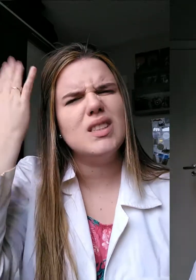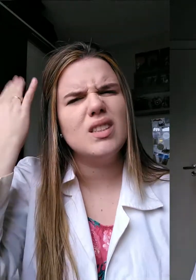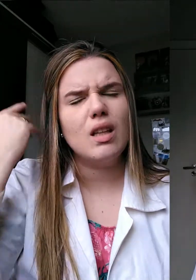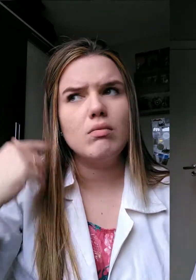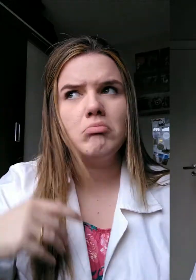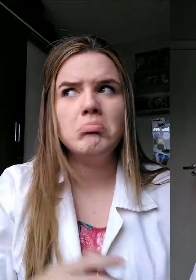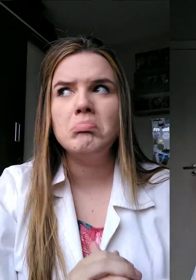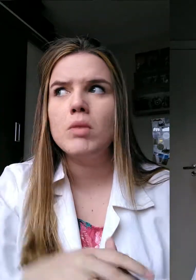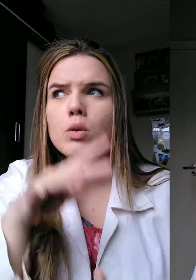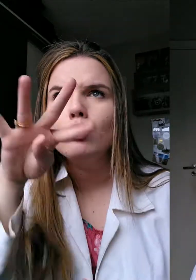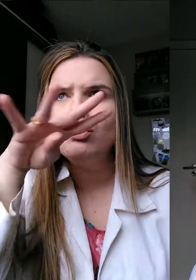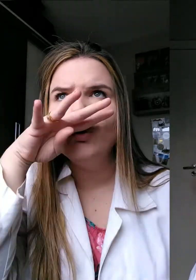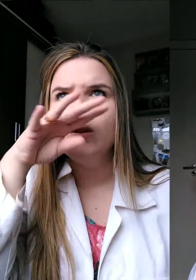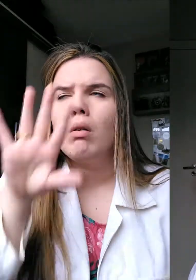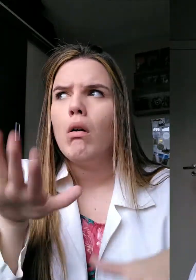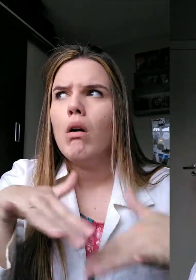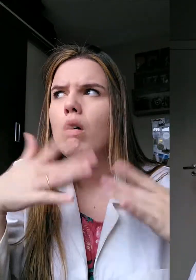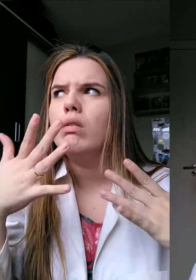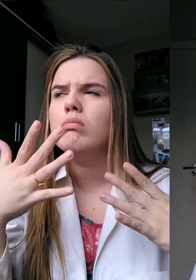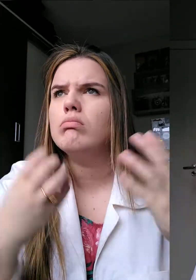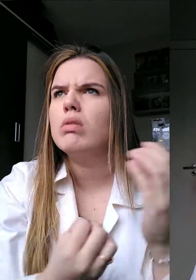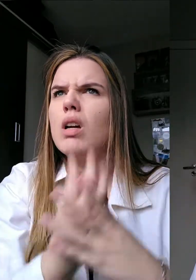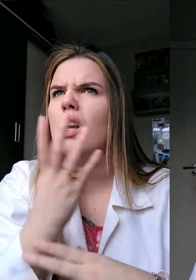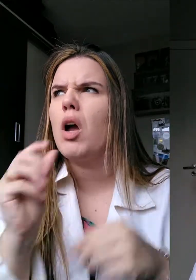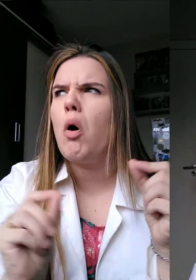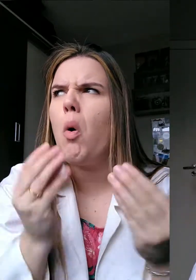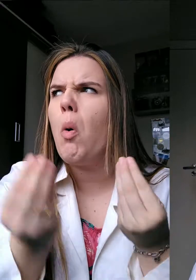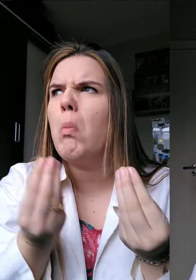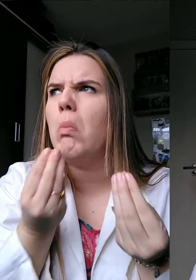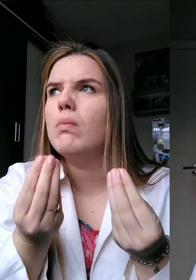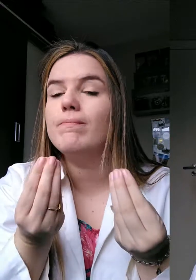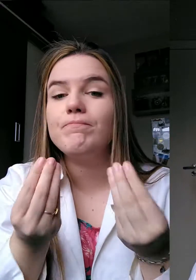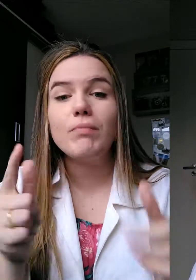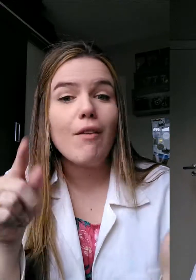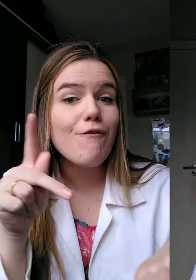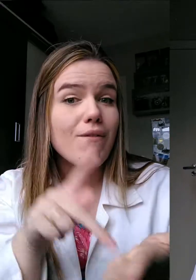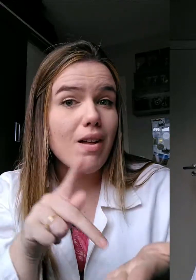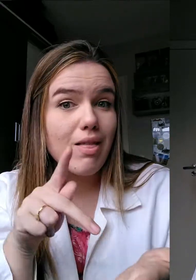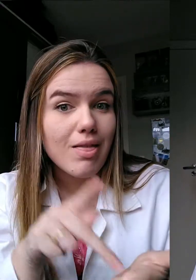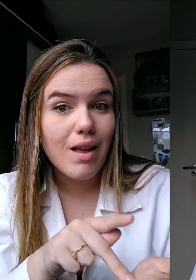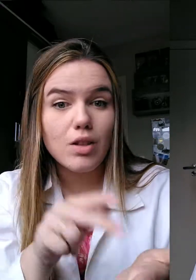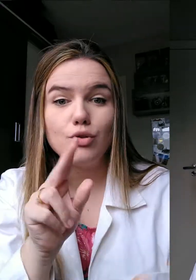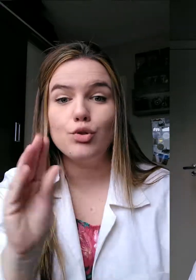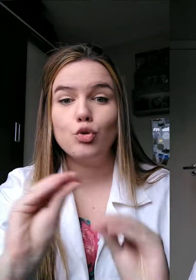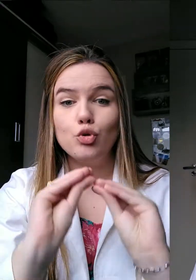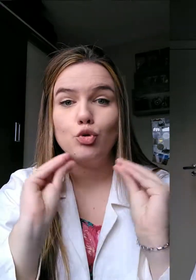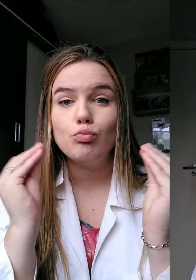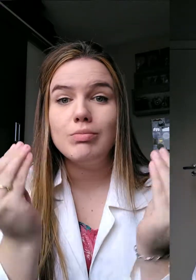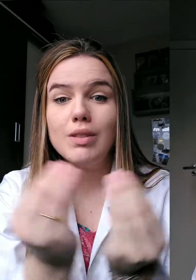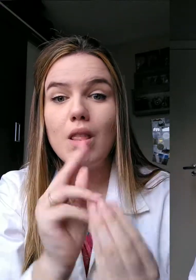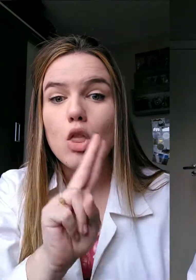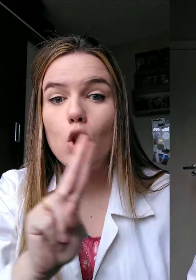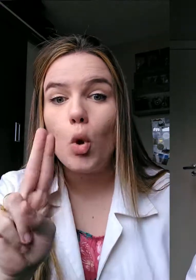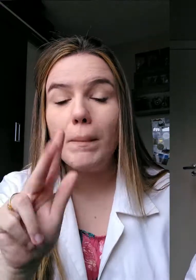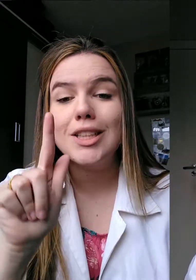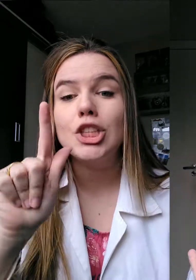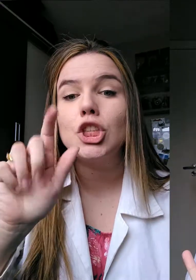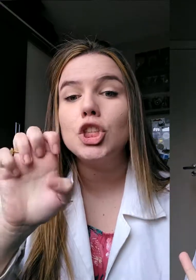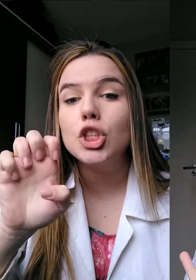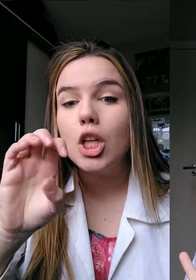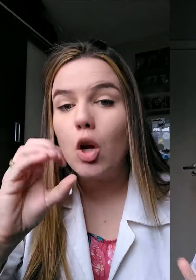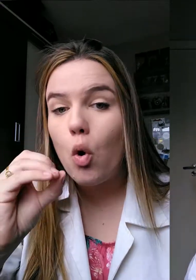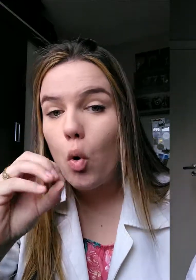tempo. E de onde que ele vem? Então, quem produz esse cheiro, na verdade, é uma substância chamada de